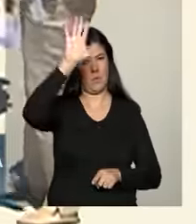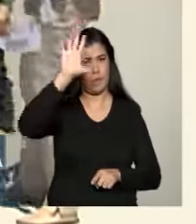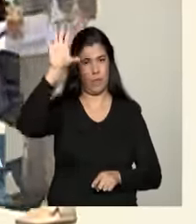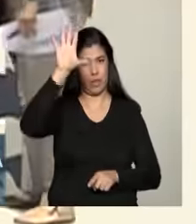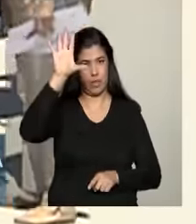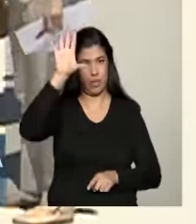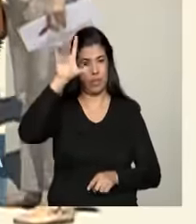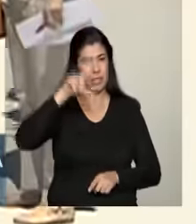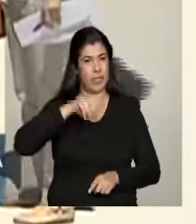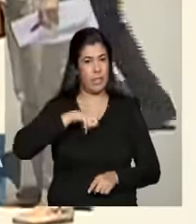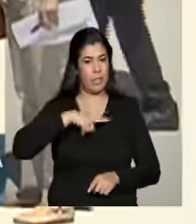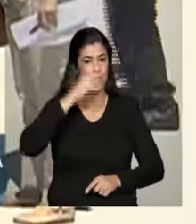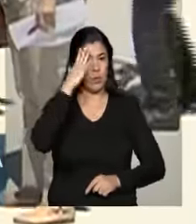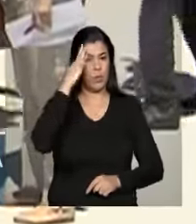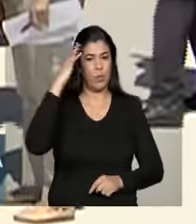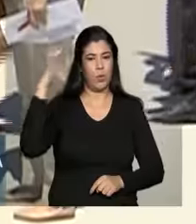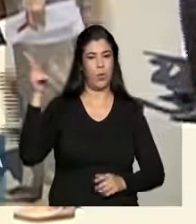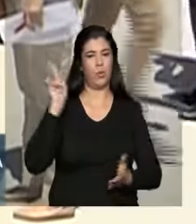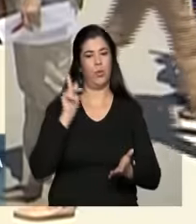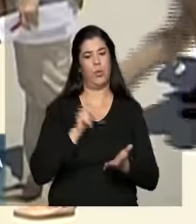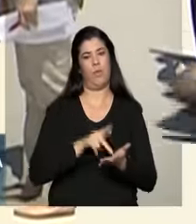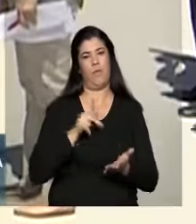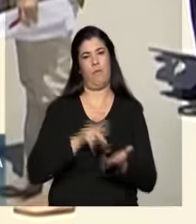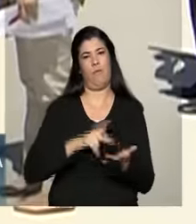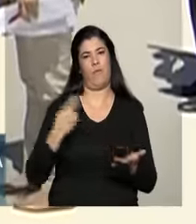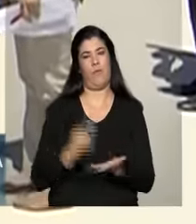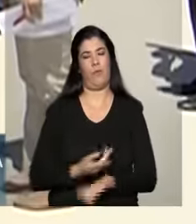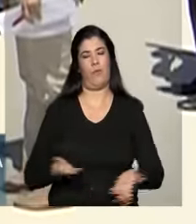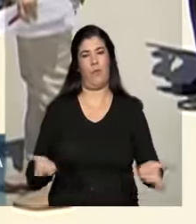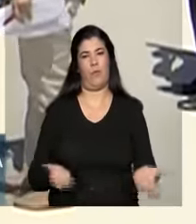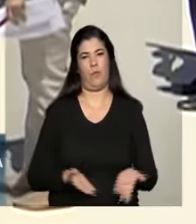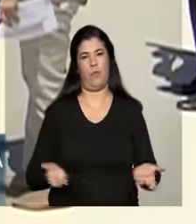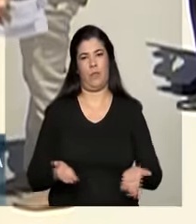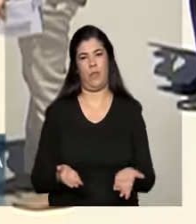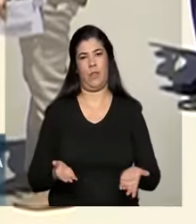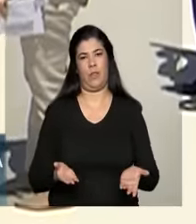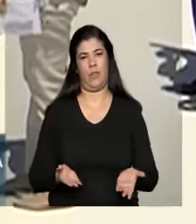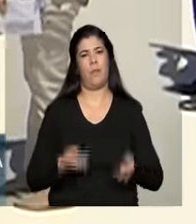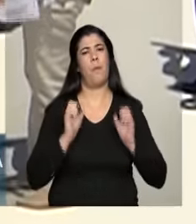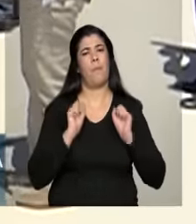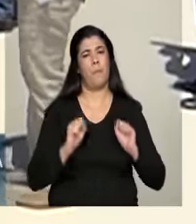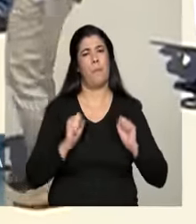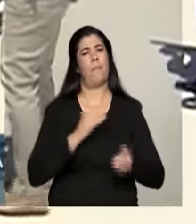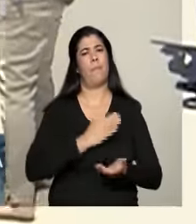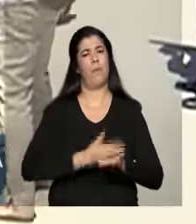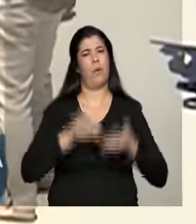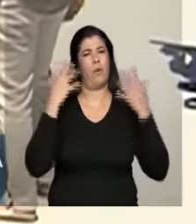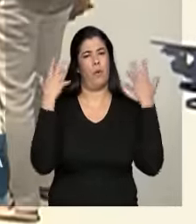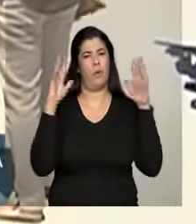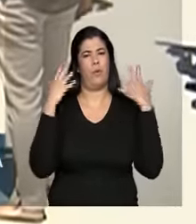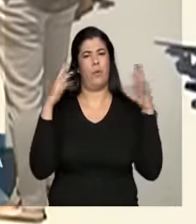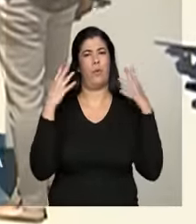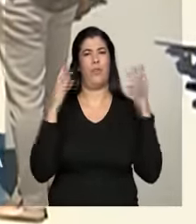Um sonho sendo realizado. Já podem começar a aplaudir.